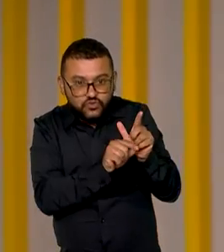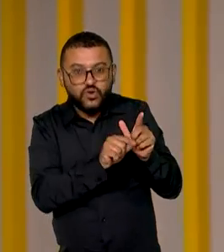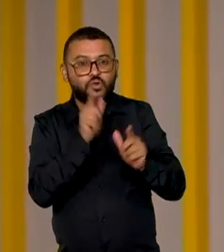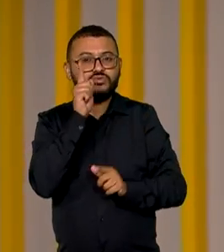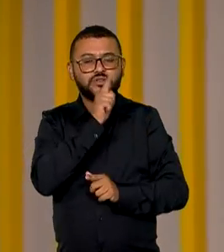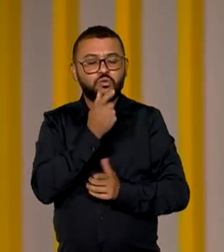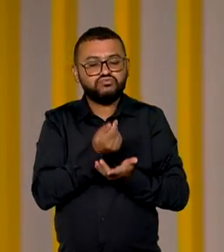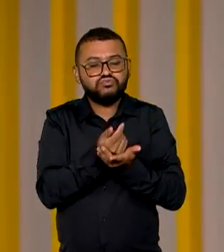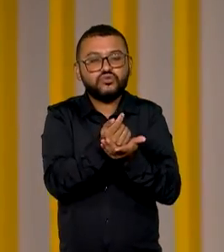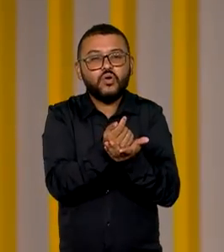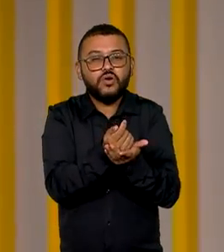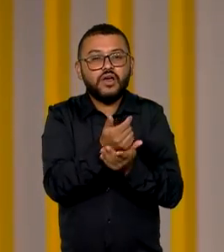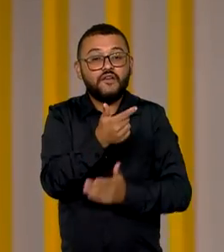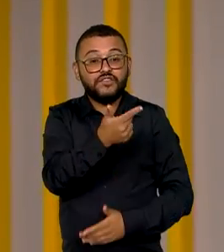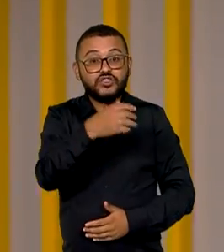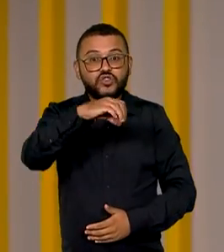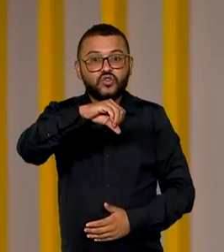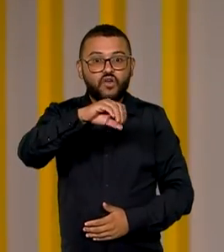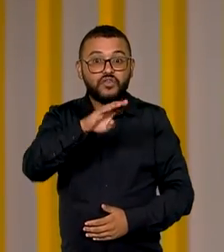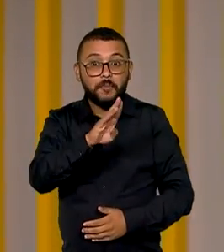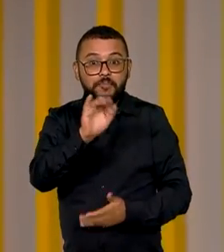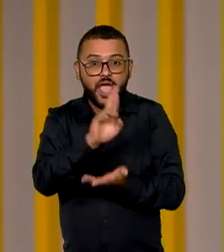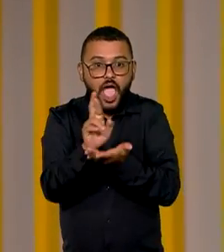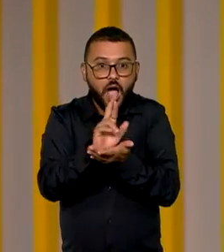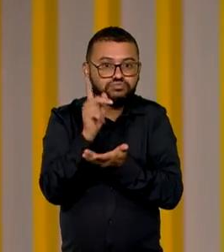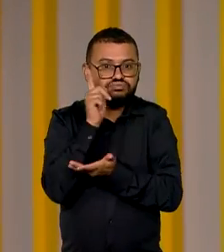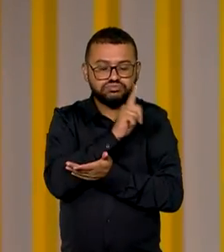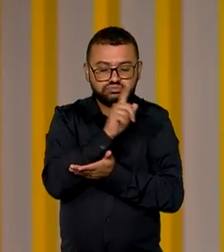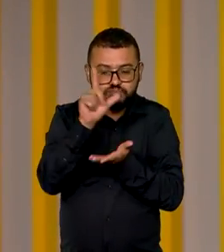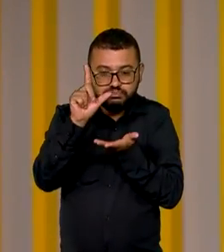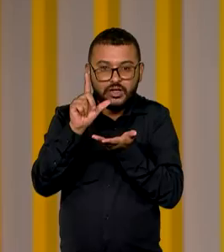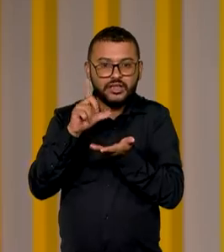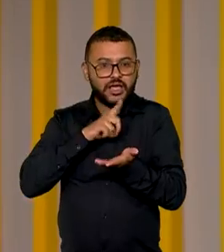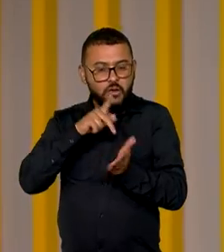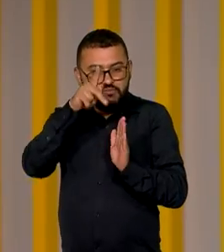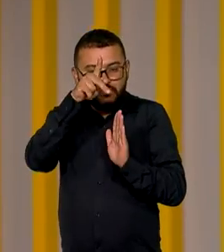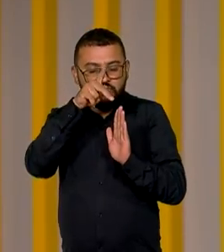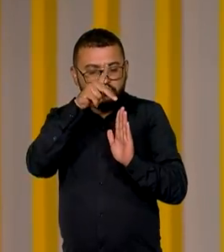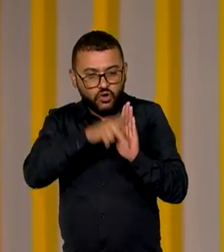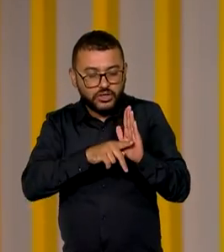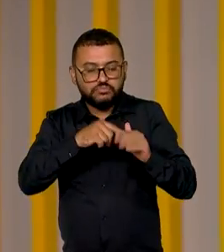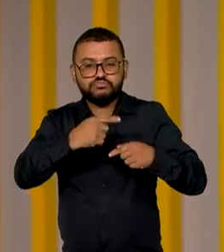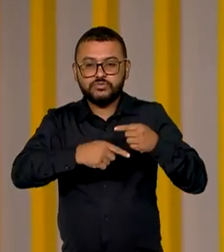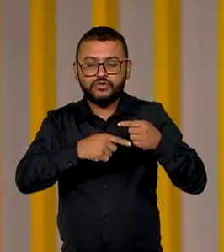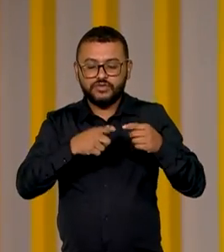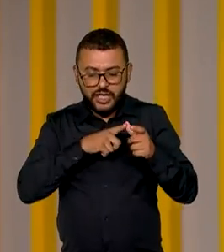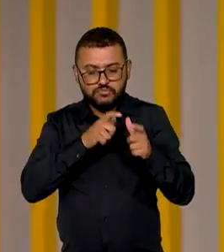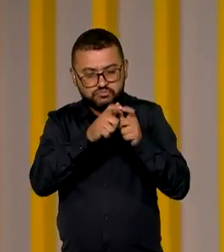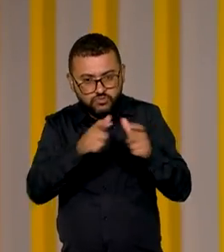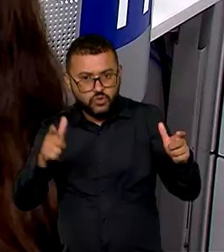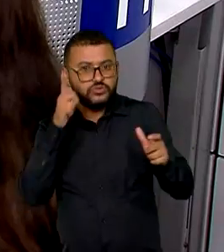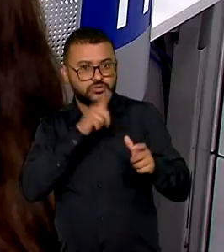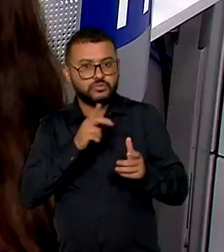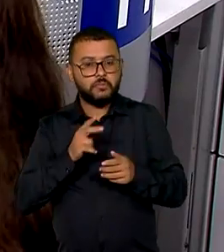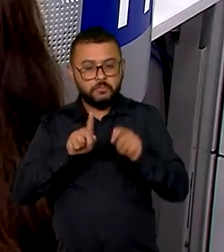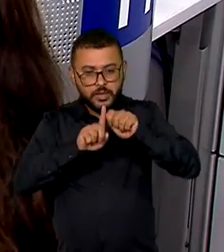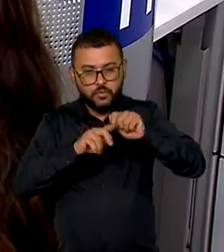renegociadas chegou a 29 bilhões de reais e o programa deve ser ampliado nos próximos meses.